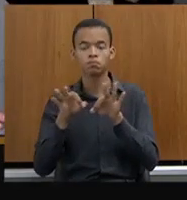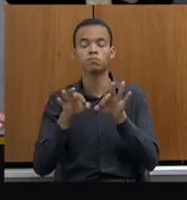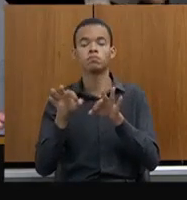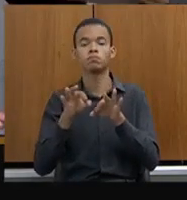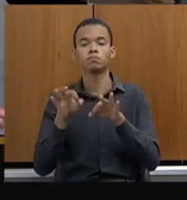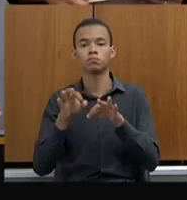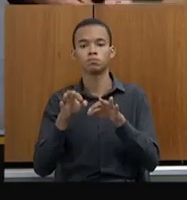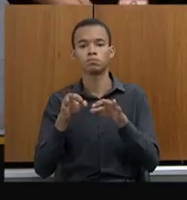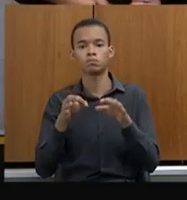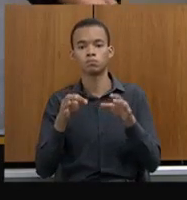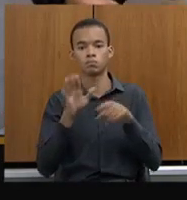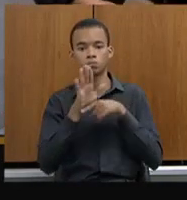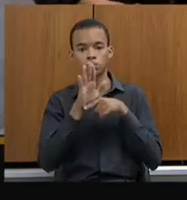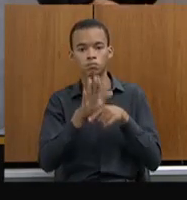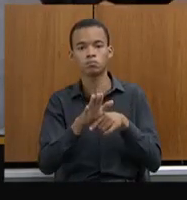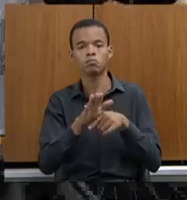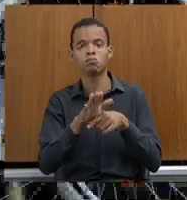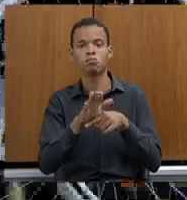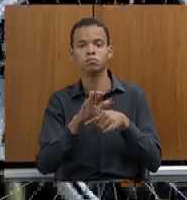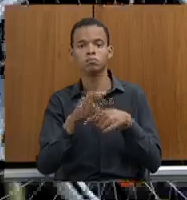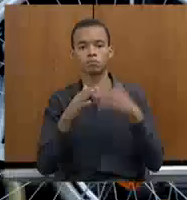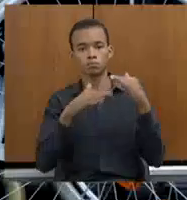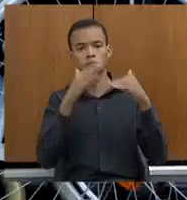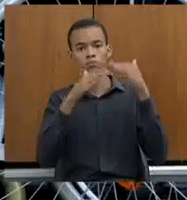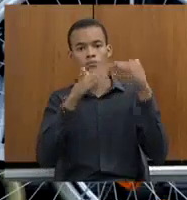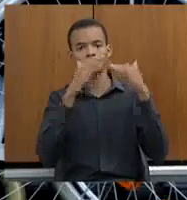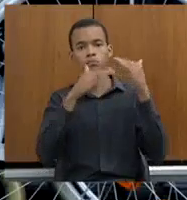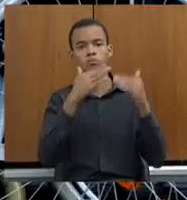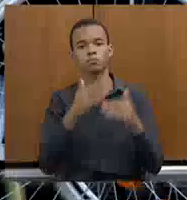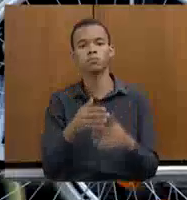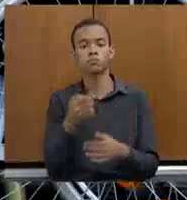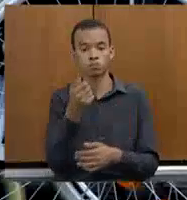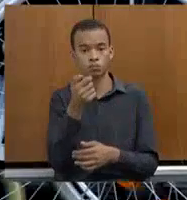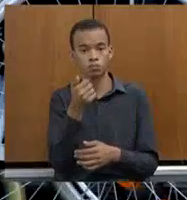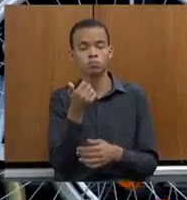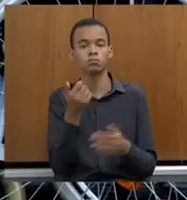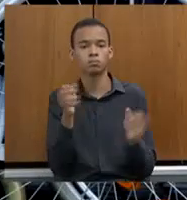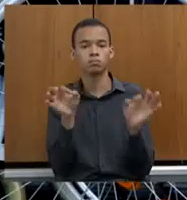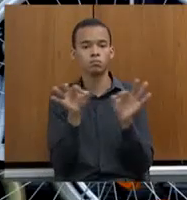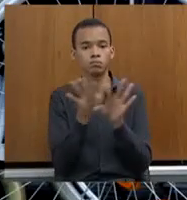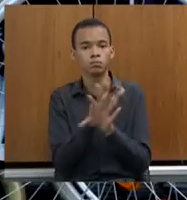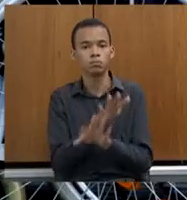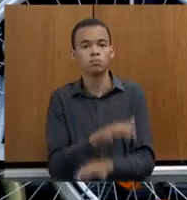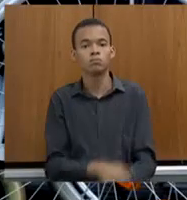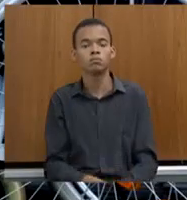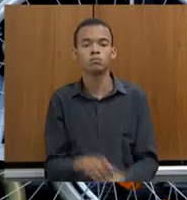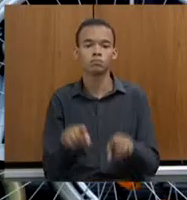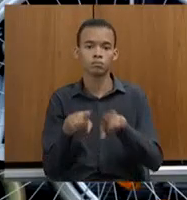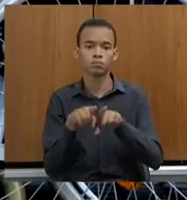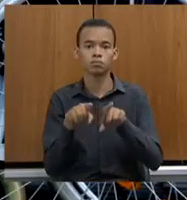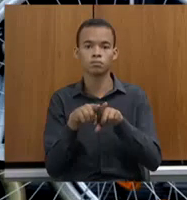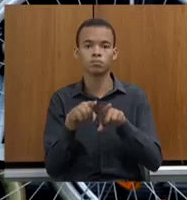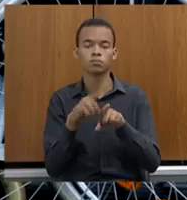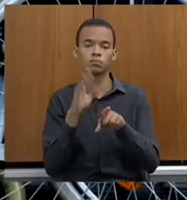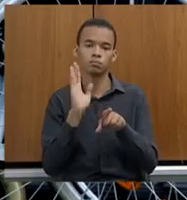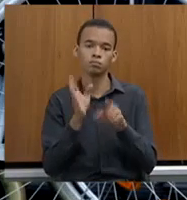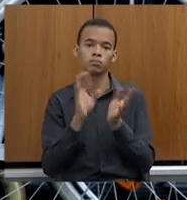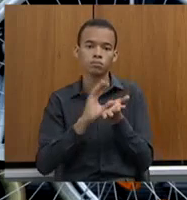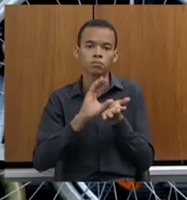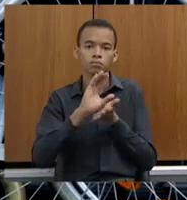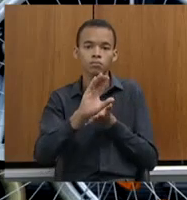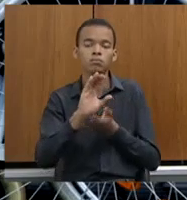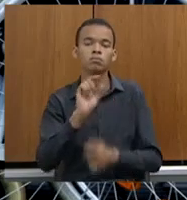sendo validado, já entregamos, digamos, esse,